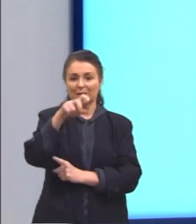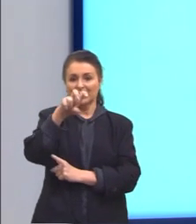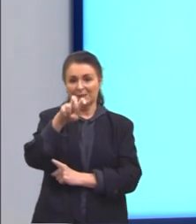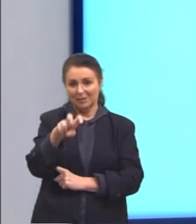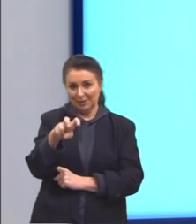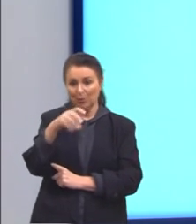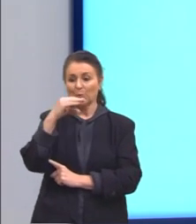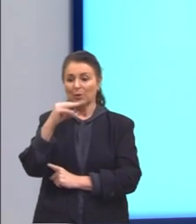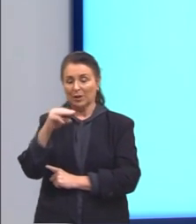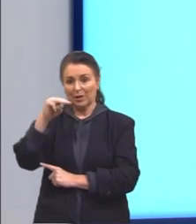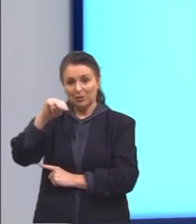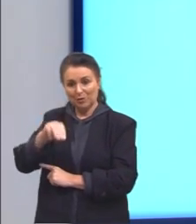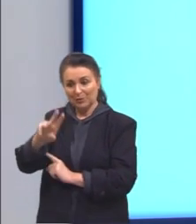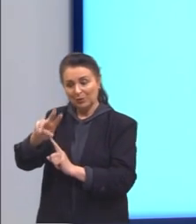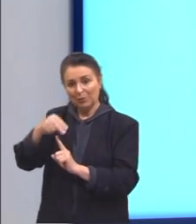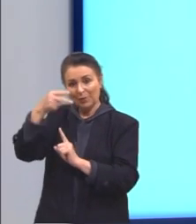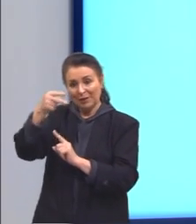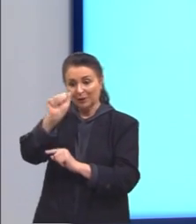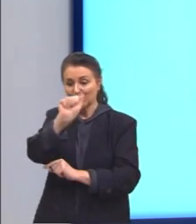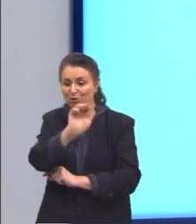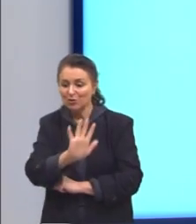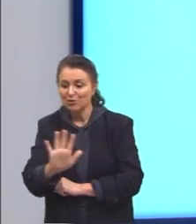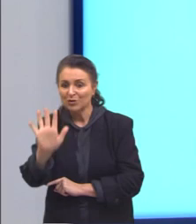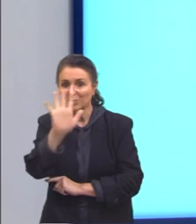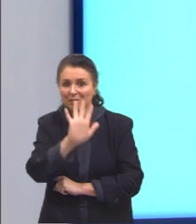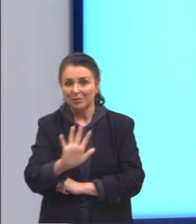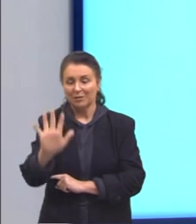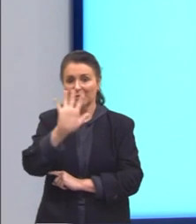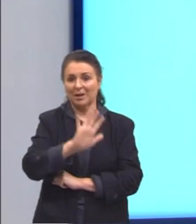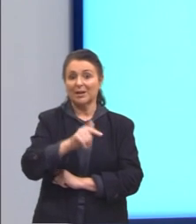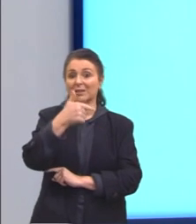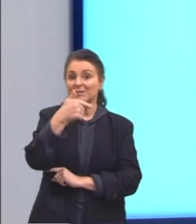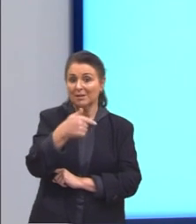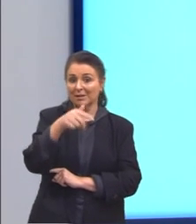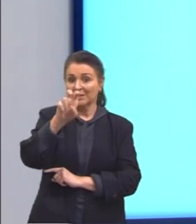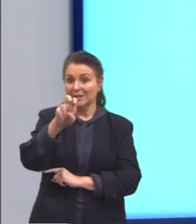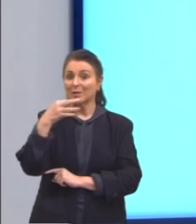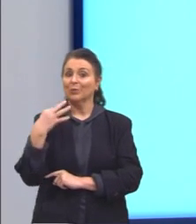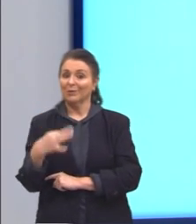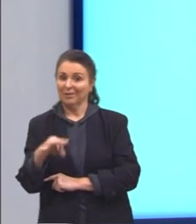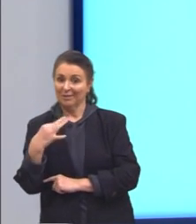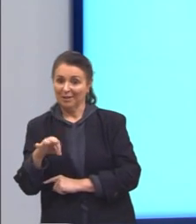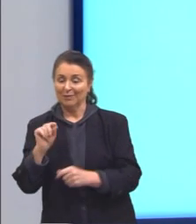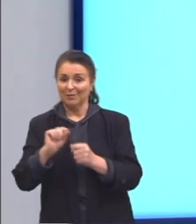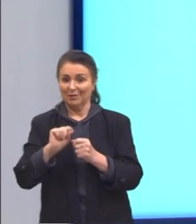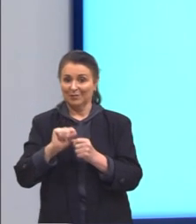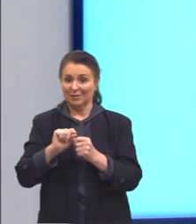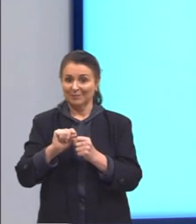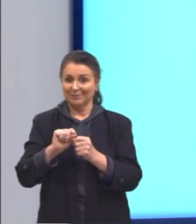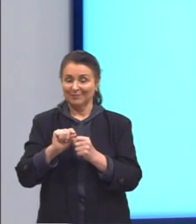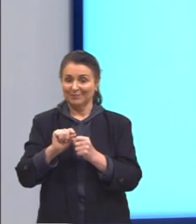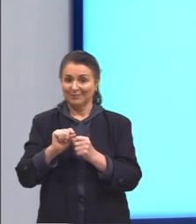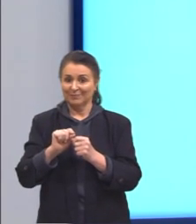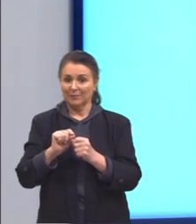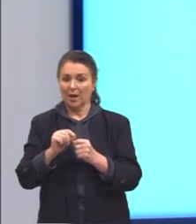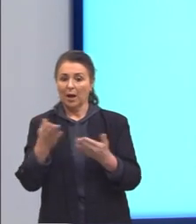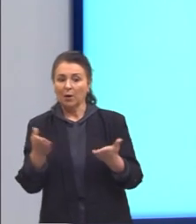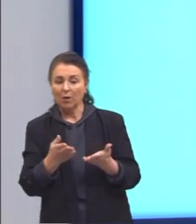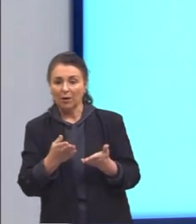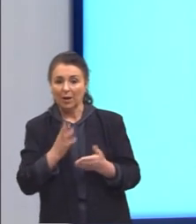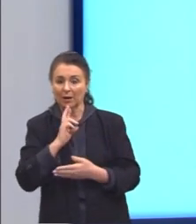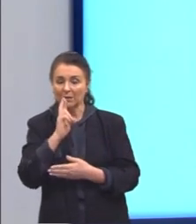centímetros quadrados de área e o custo de 75 centavos. Então, lá nas nossas